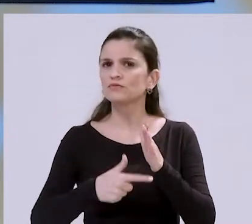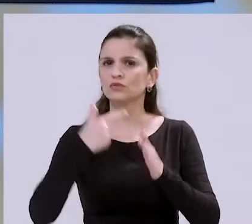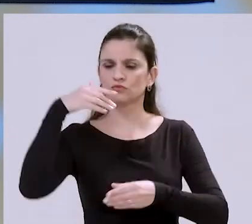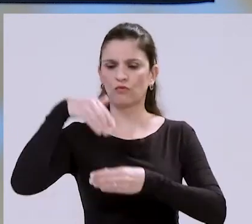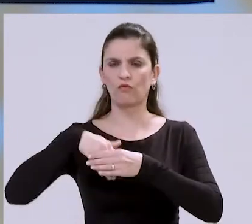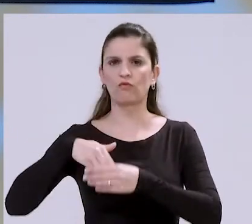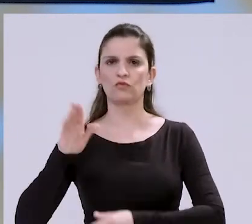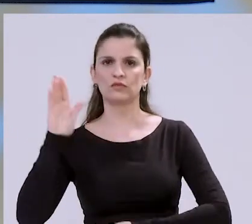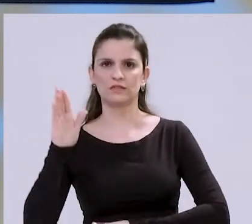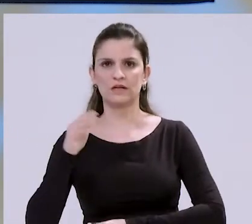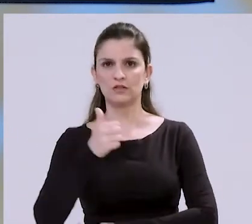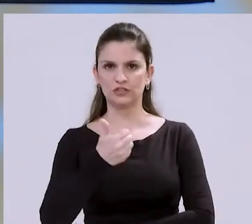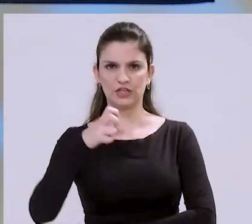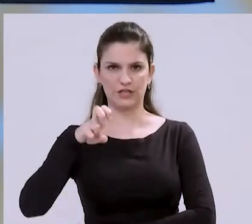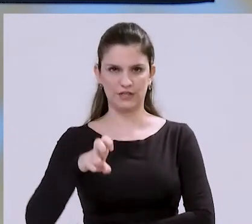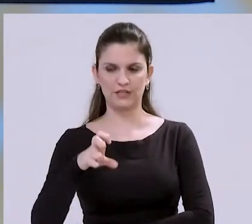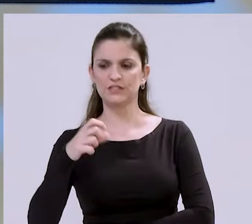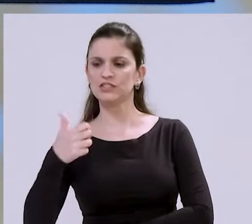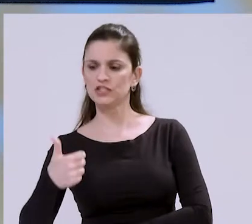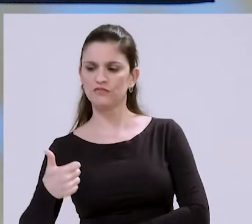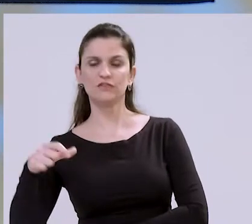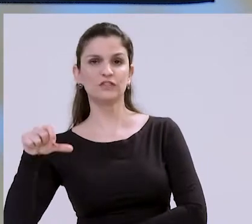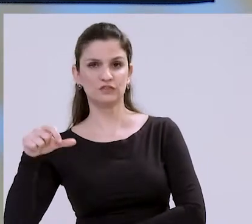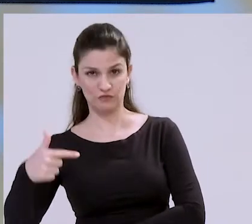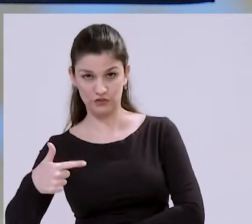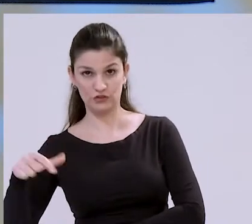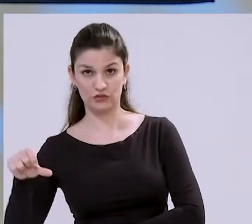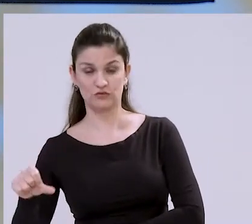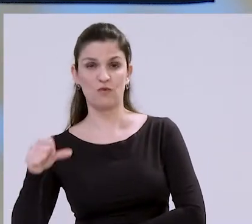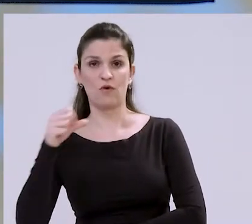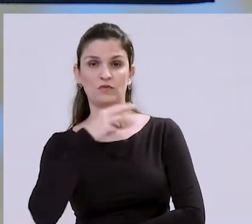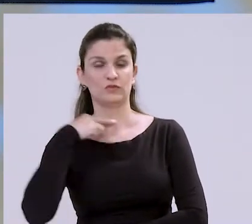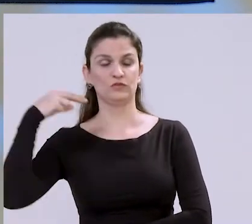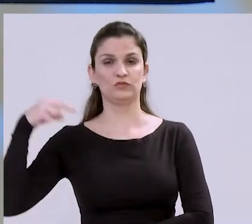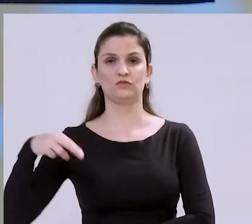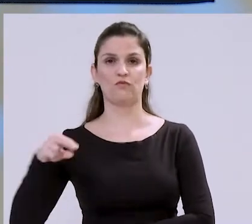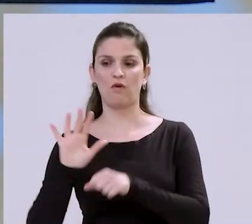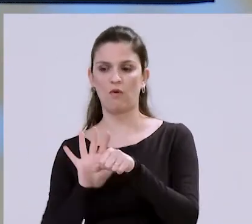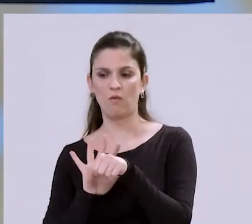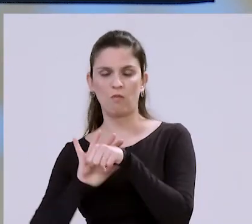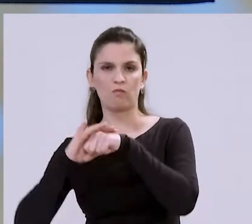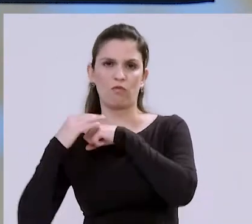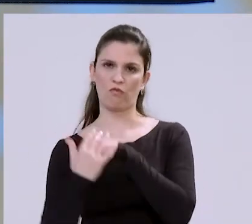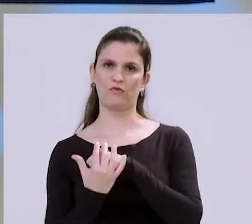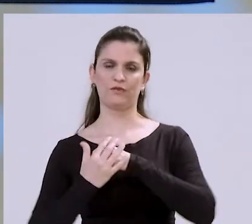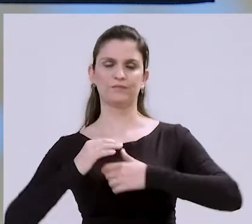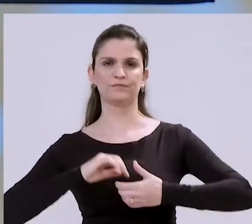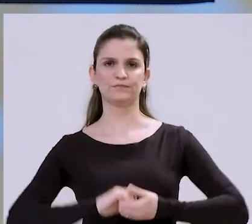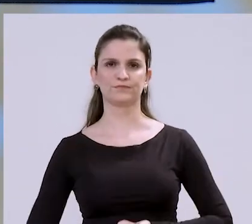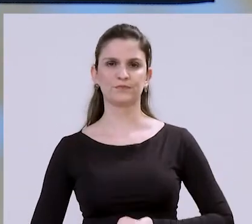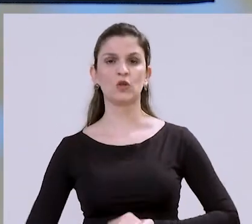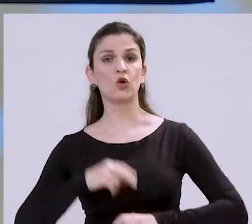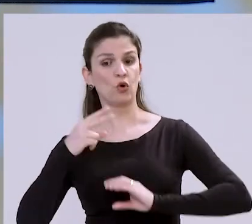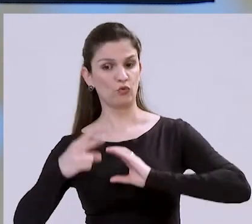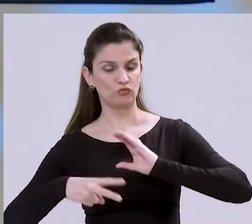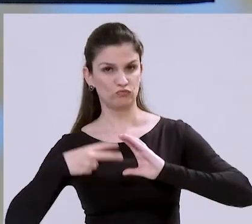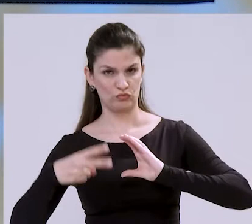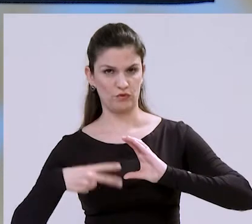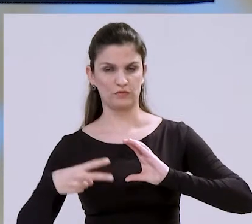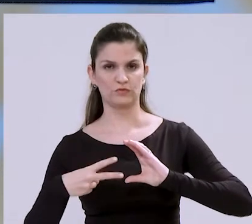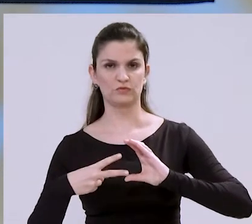das eleições serão realizados nos dias 15 e 29 de novembro, por conta da pandemia do novo coronavírus.